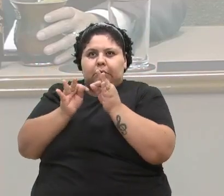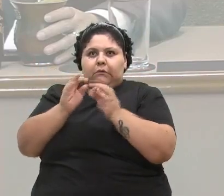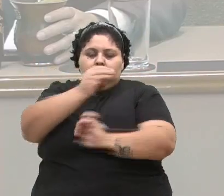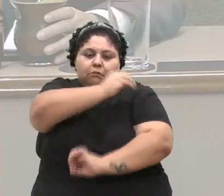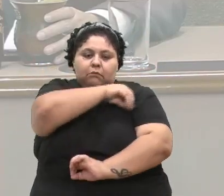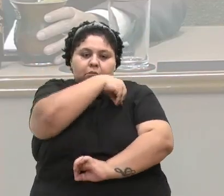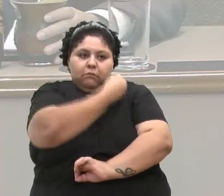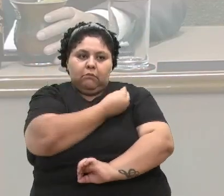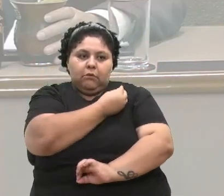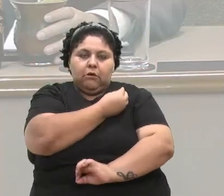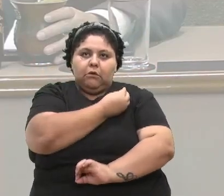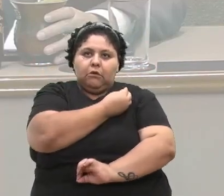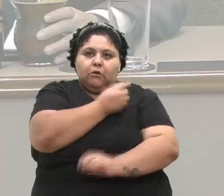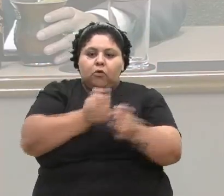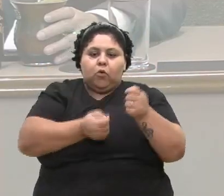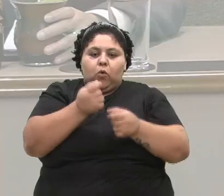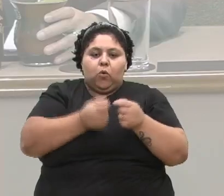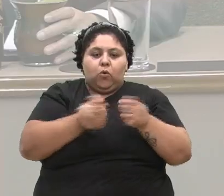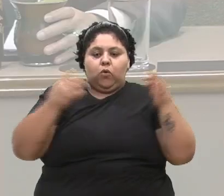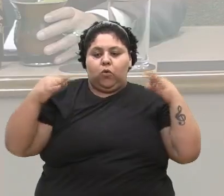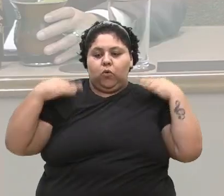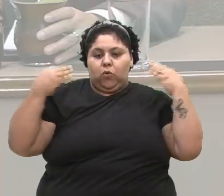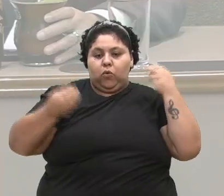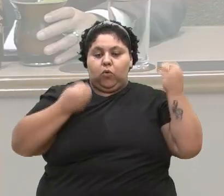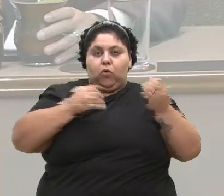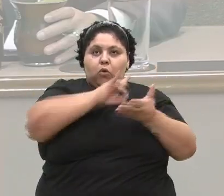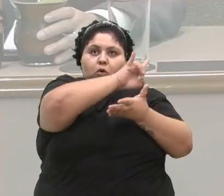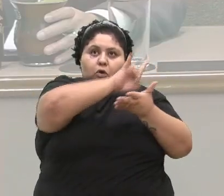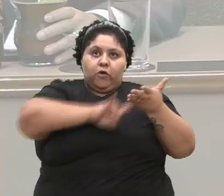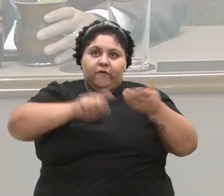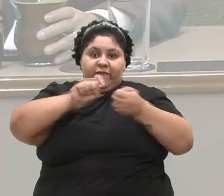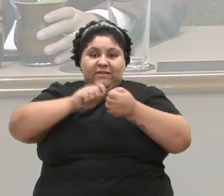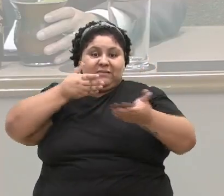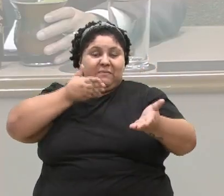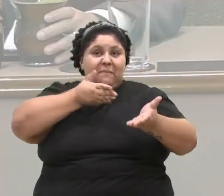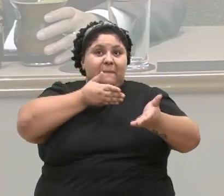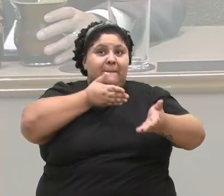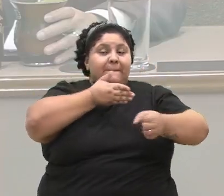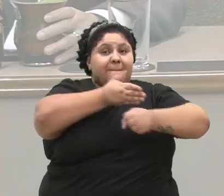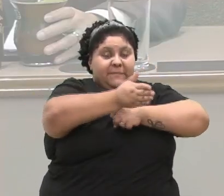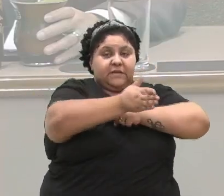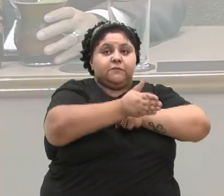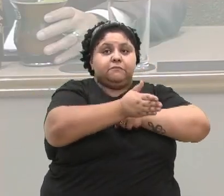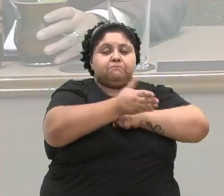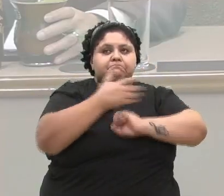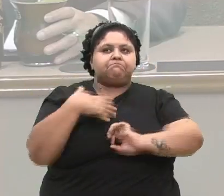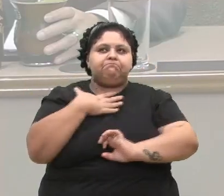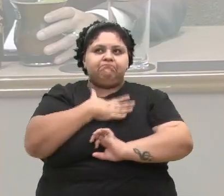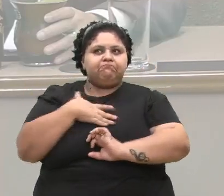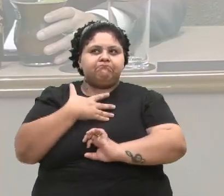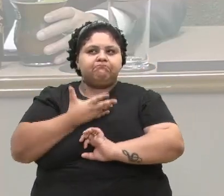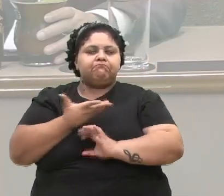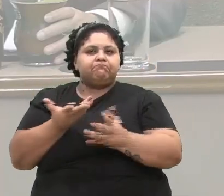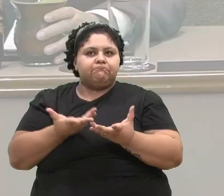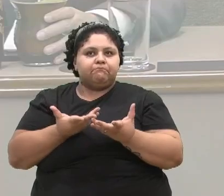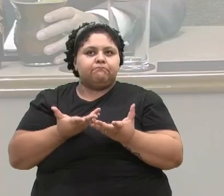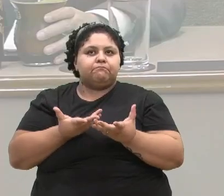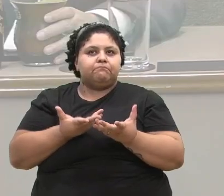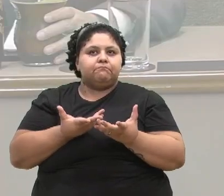Controle Estelamento e Turismo, conforme parecer que integra o presente, esta manifestou-se no sentido de que